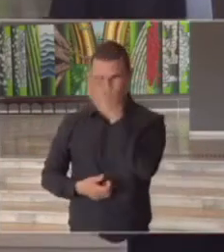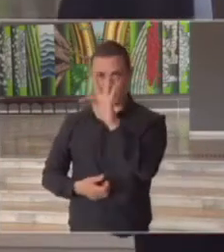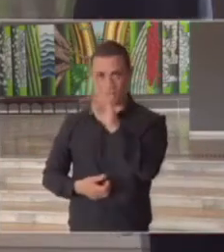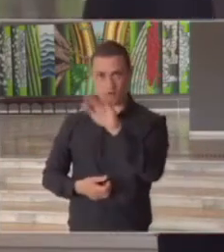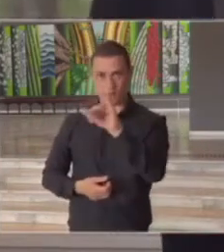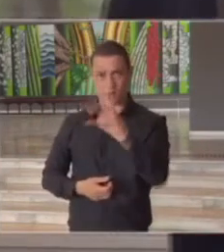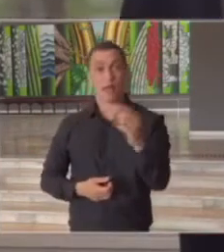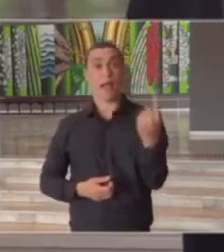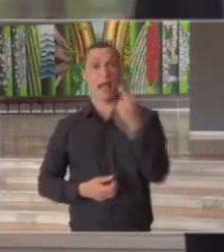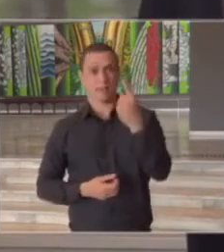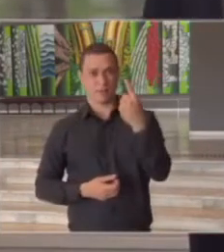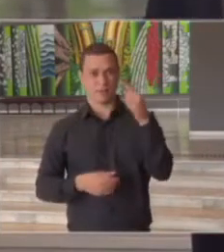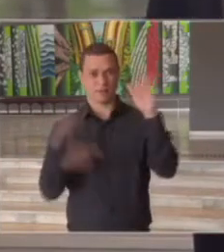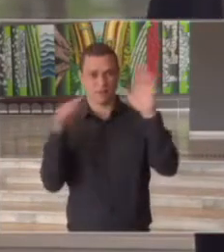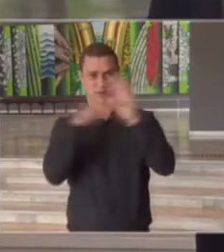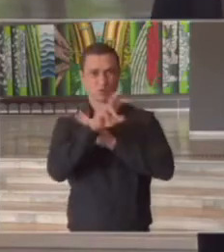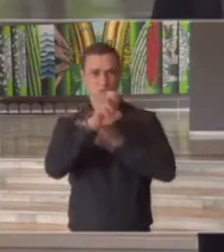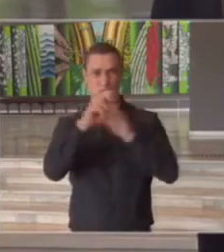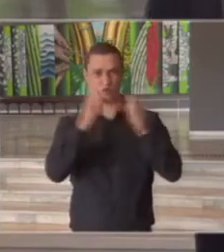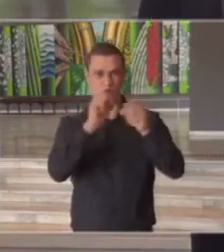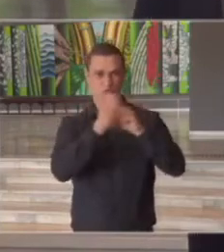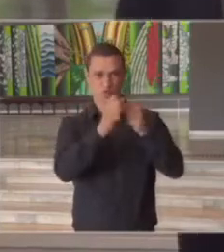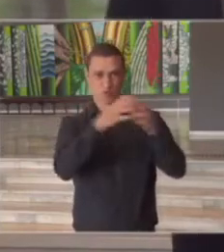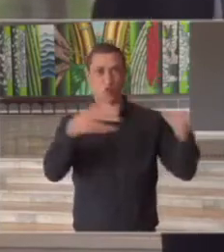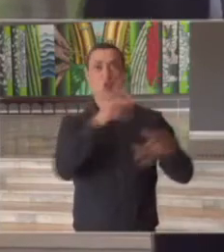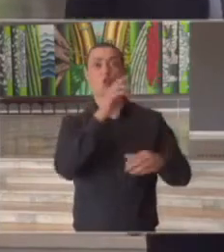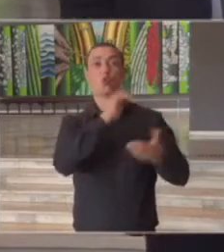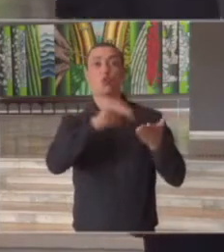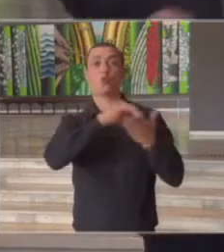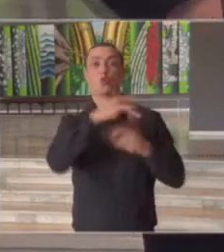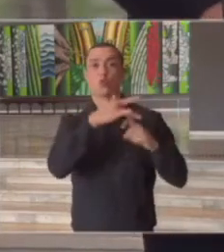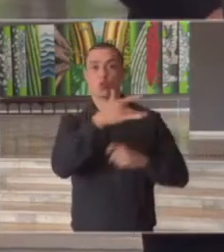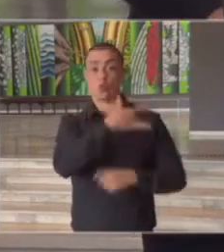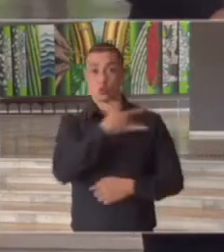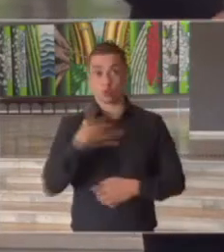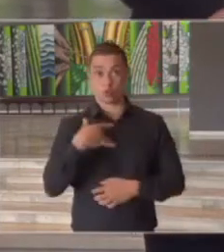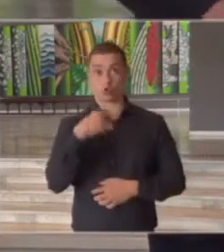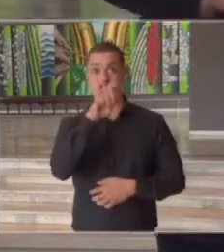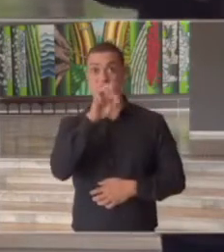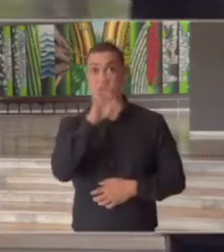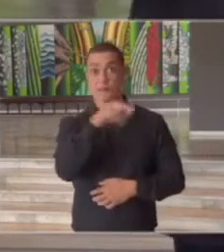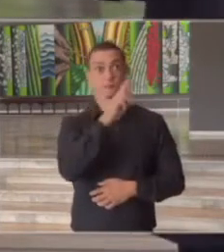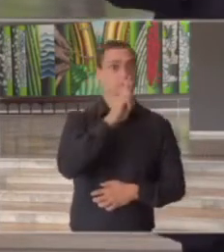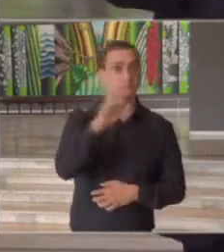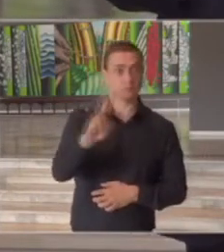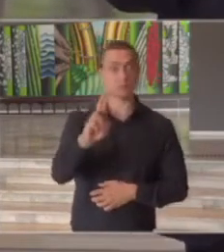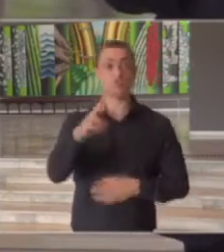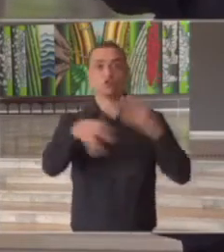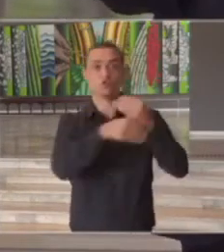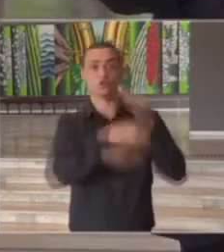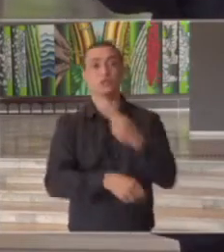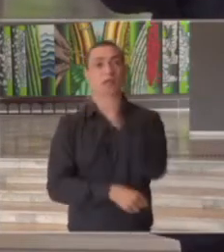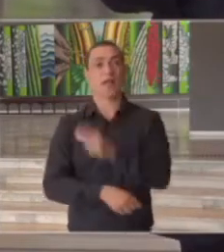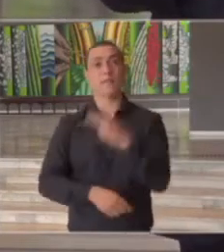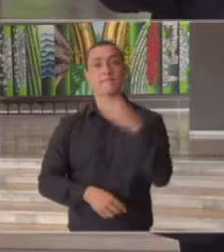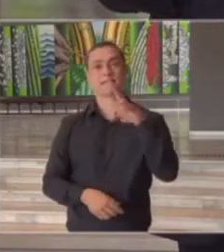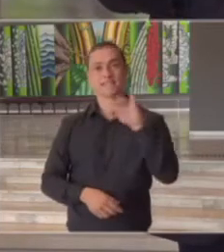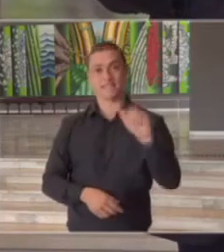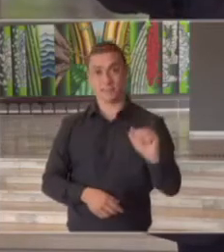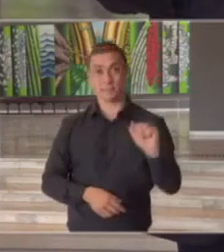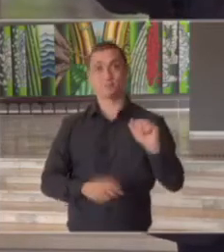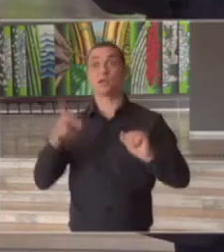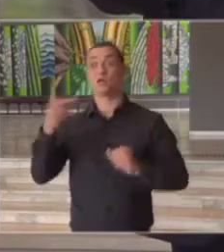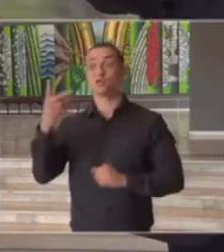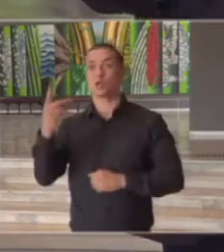primeira pergunta sobre aumento de casos responde o secretário da saúde o Zé Henrique Guerma com comentários da Patrícia Ellen a segunda